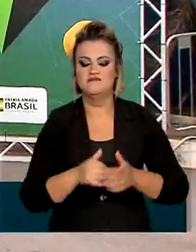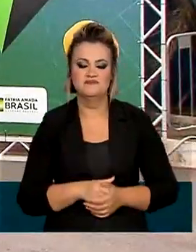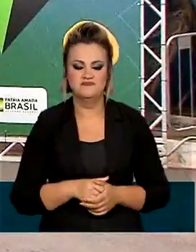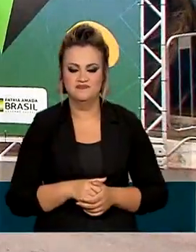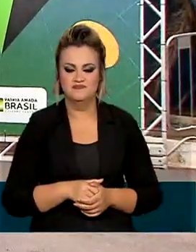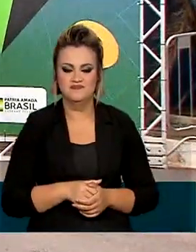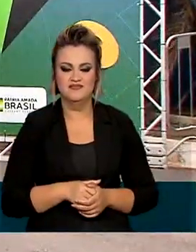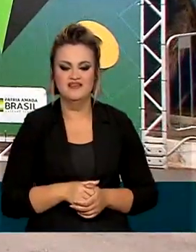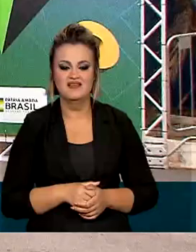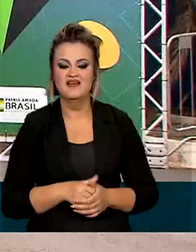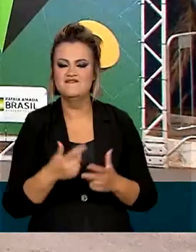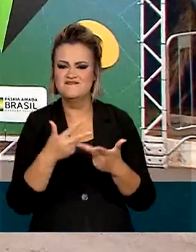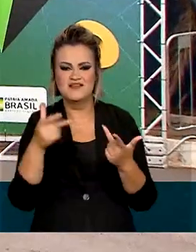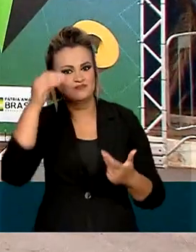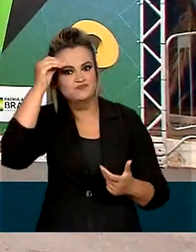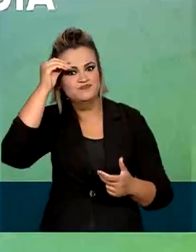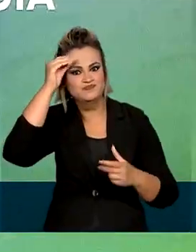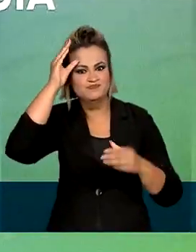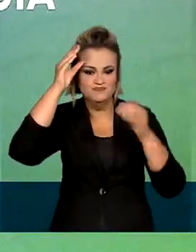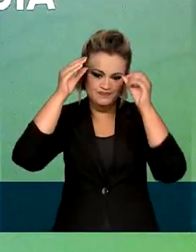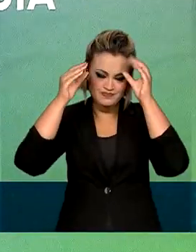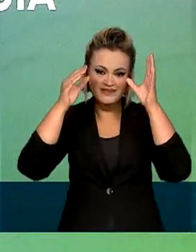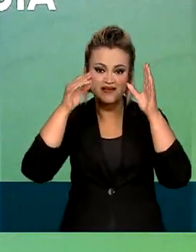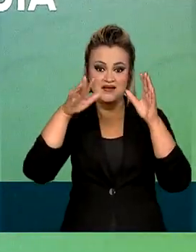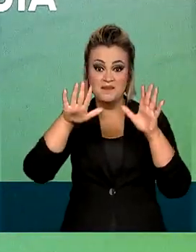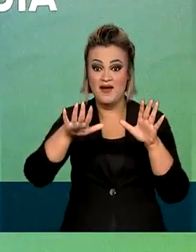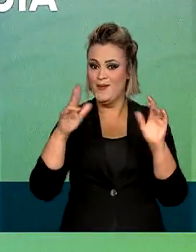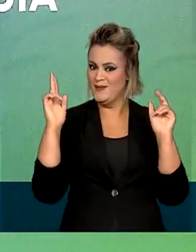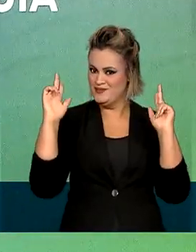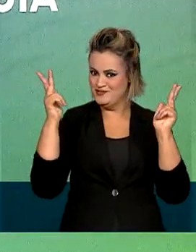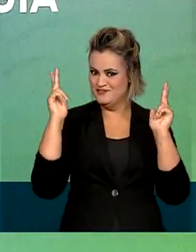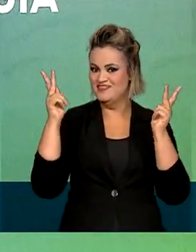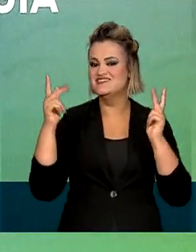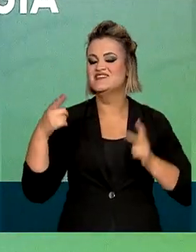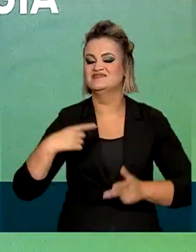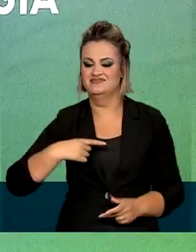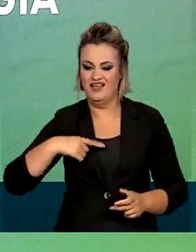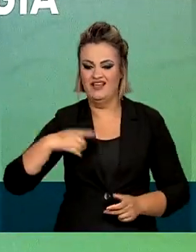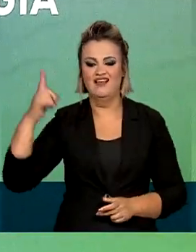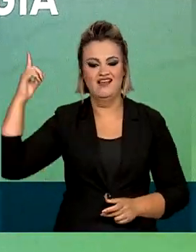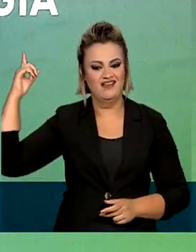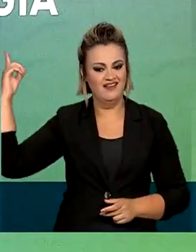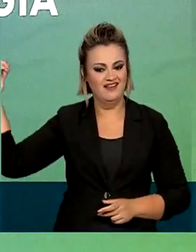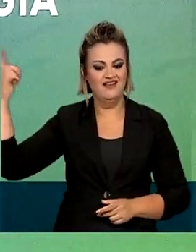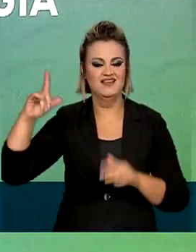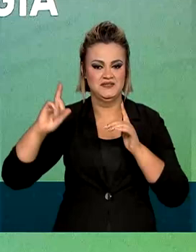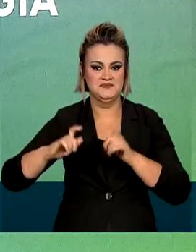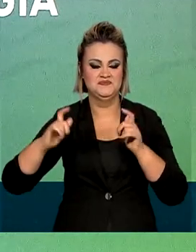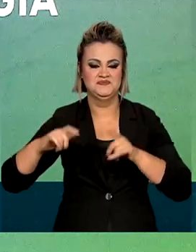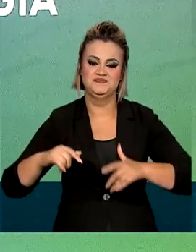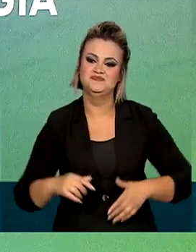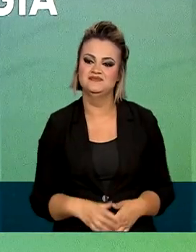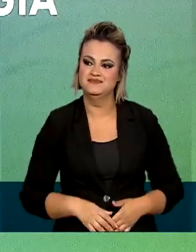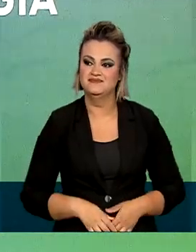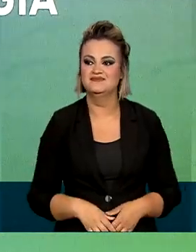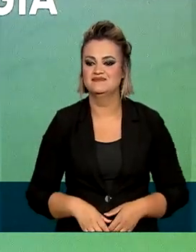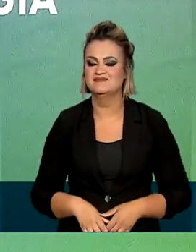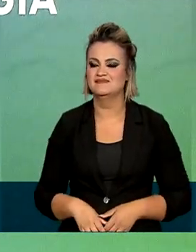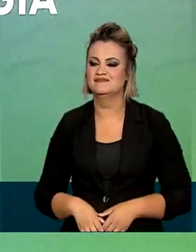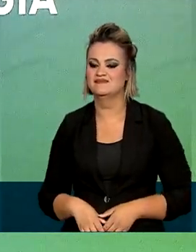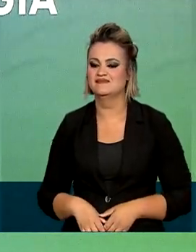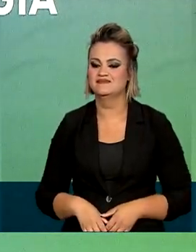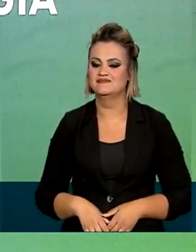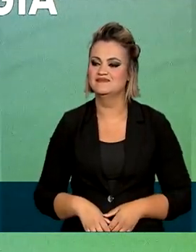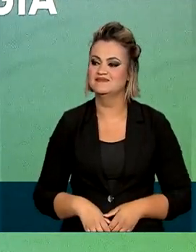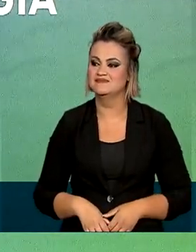Além de muito conhecimento, a diversão também faz parte desta 19ª edição da Semana Nacional